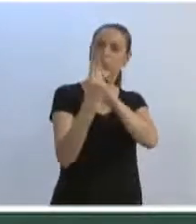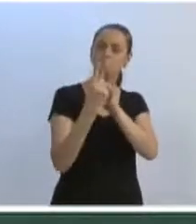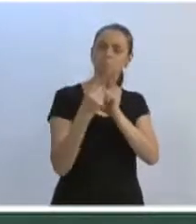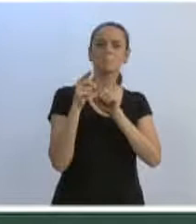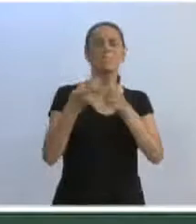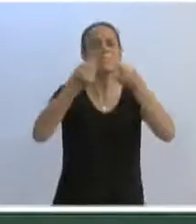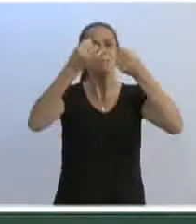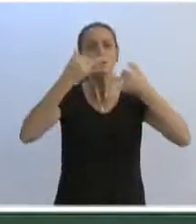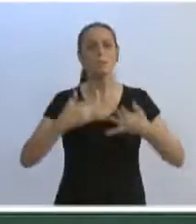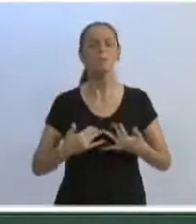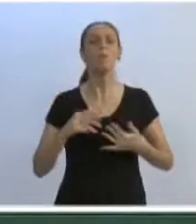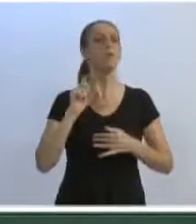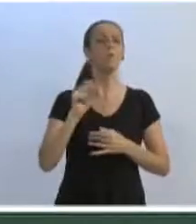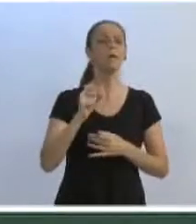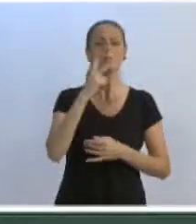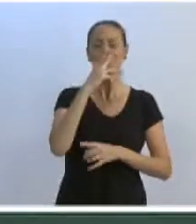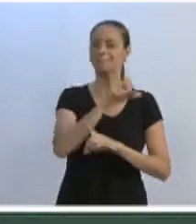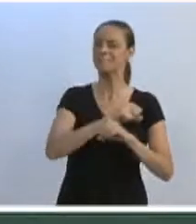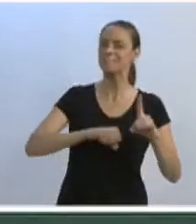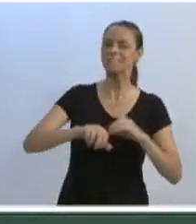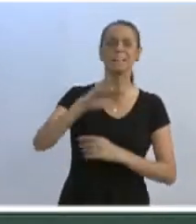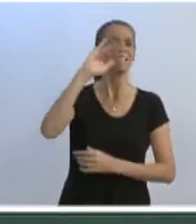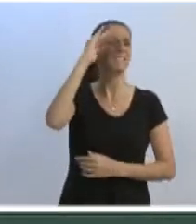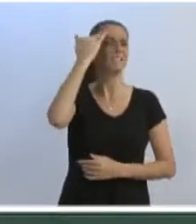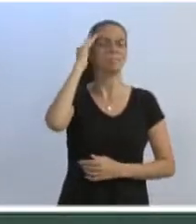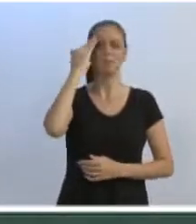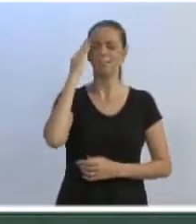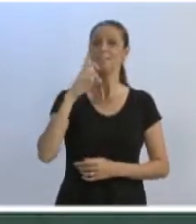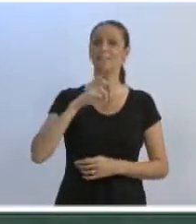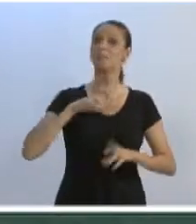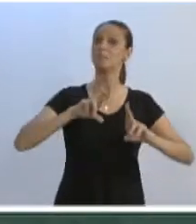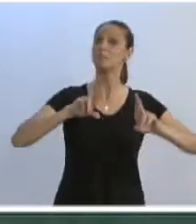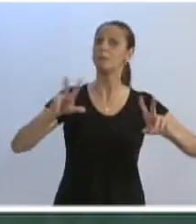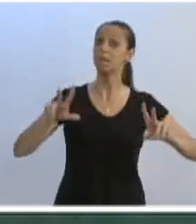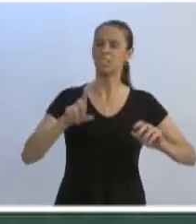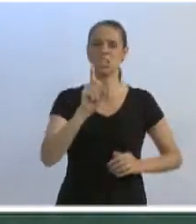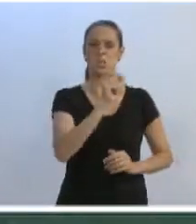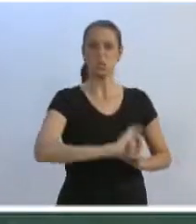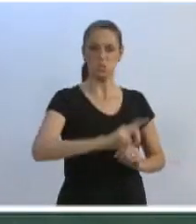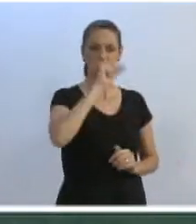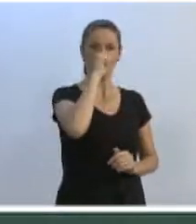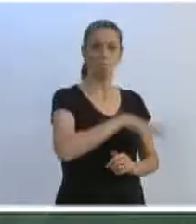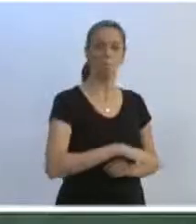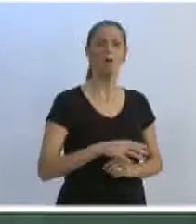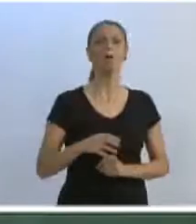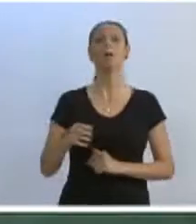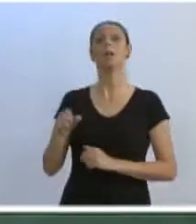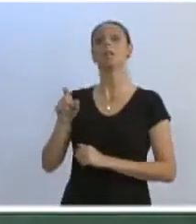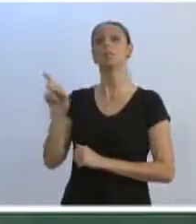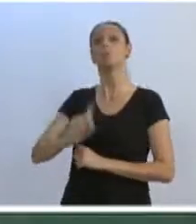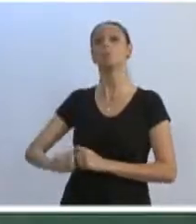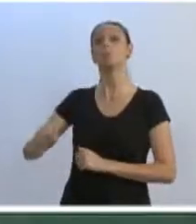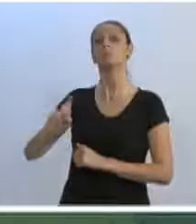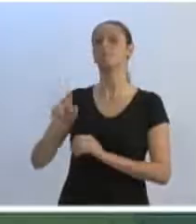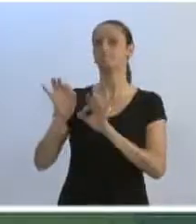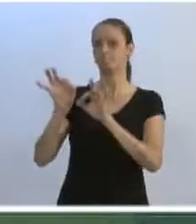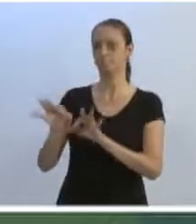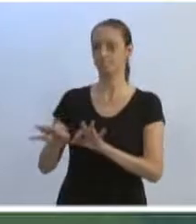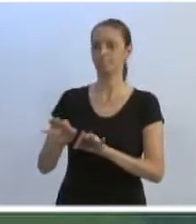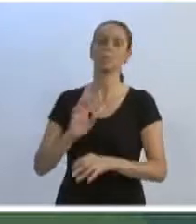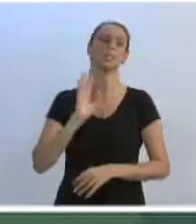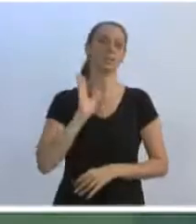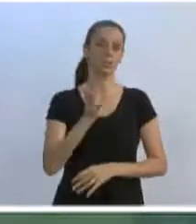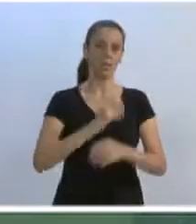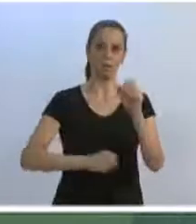dificuldade de compreensão da sociedade e da diferenciação da pichação e do grafite. E nós trouxemos esse assunto, ano passado, aqui na Câmara Municipal,